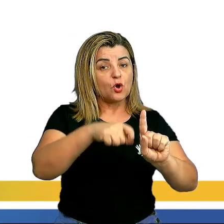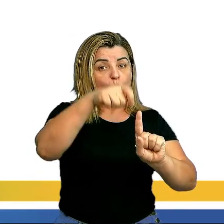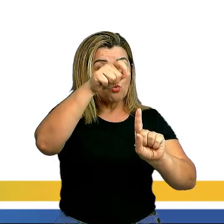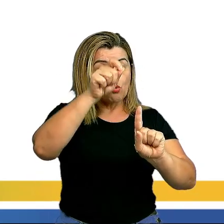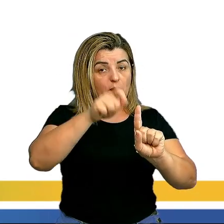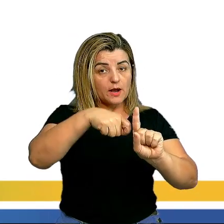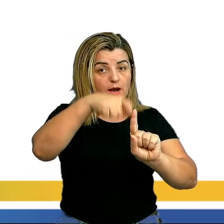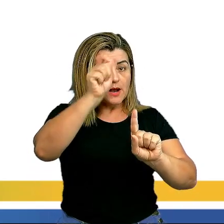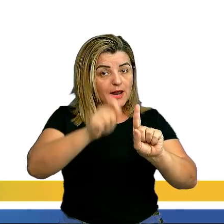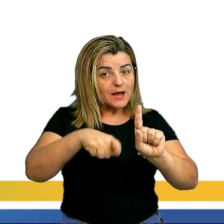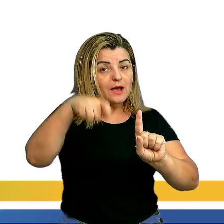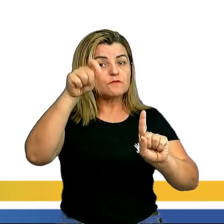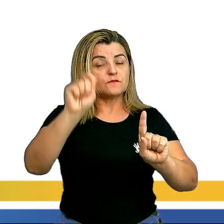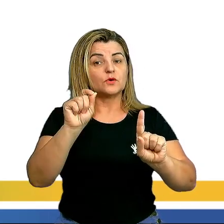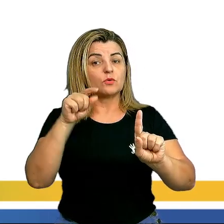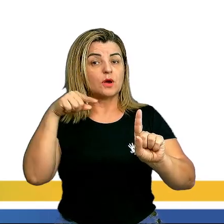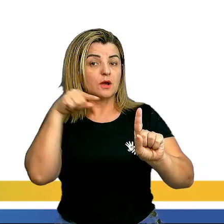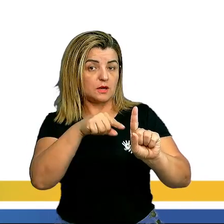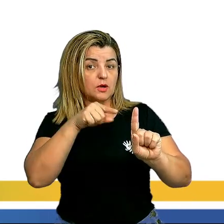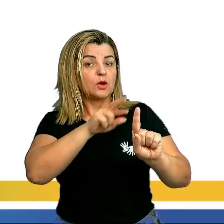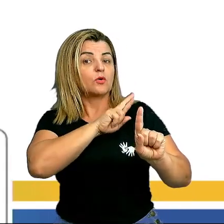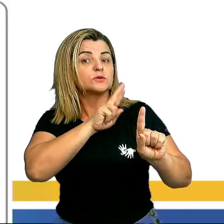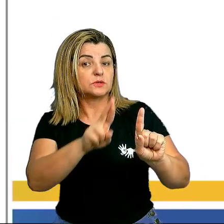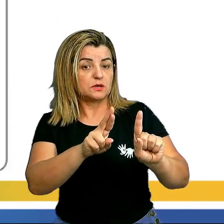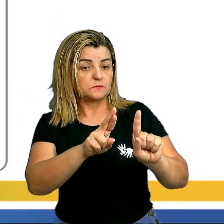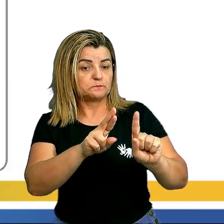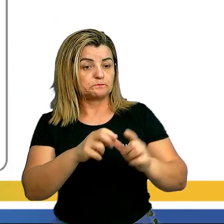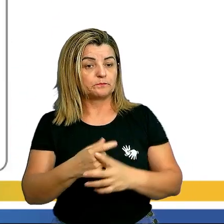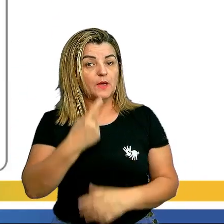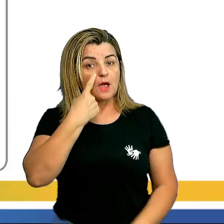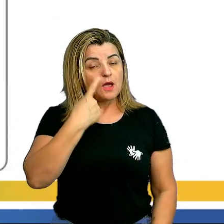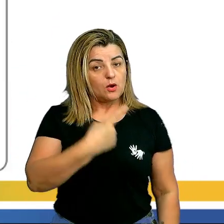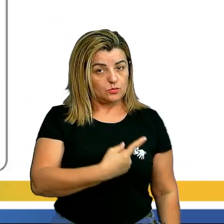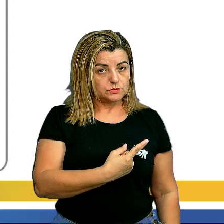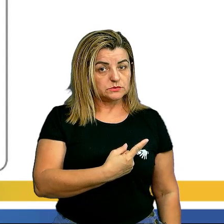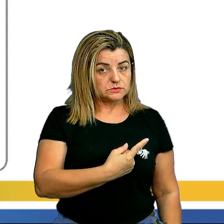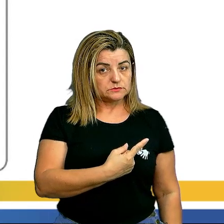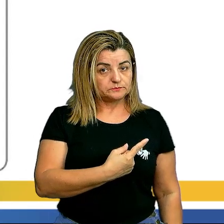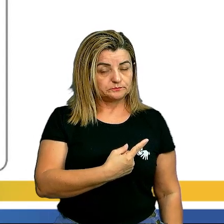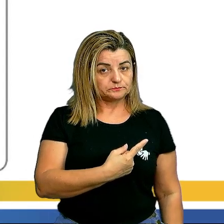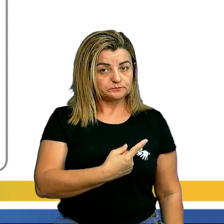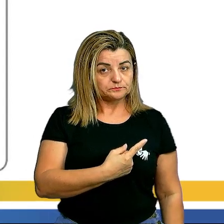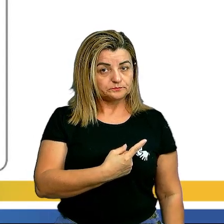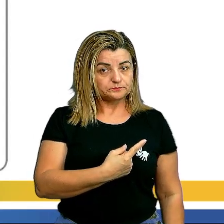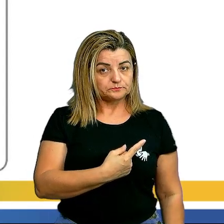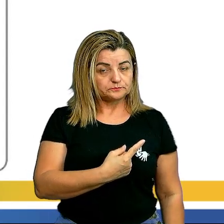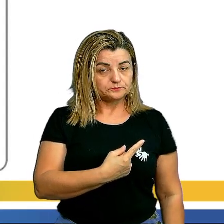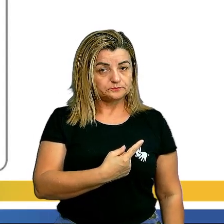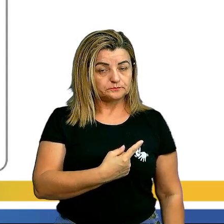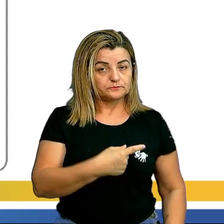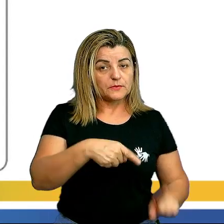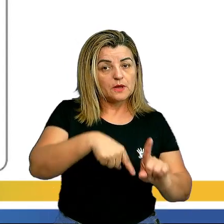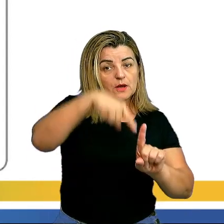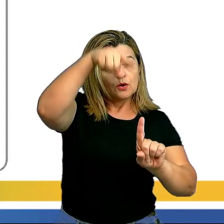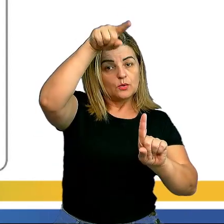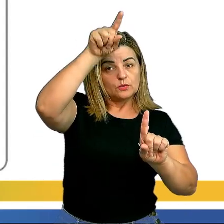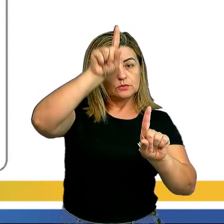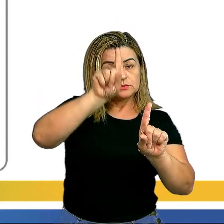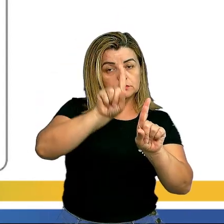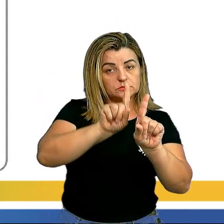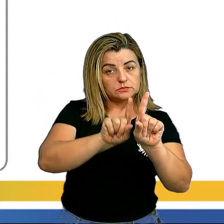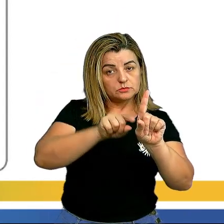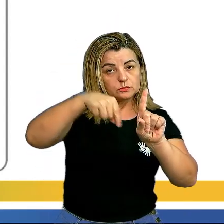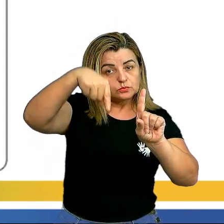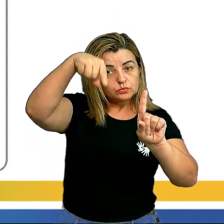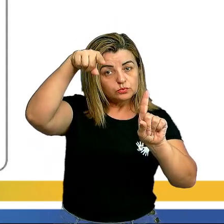com o resultado dessa pesquisa. Então nós temos aí o gráfico, certo? Então dá pra gente observar